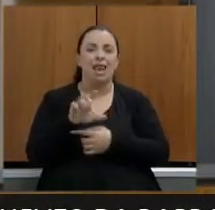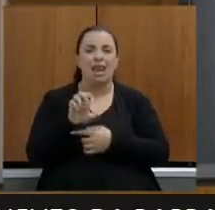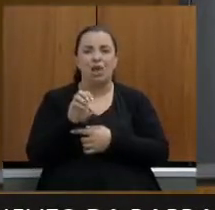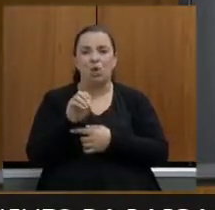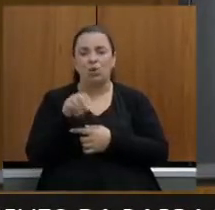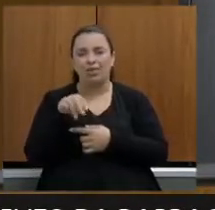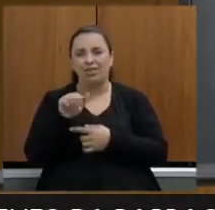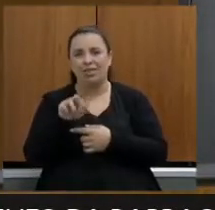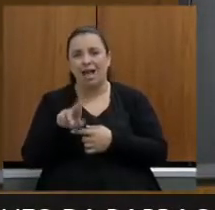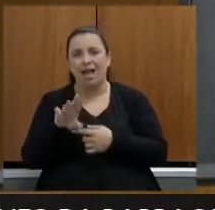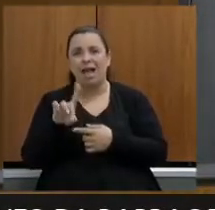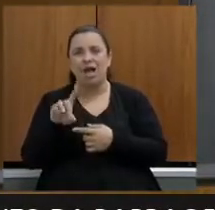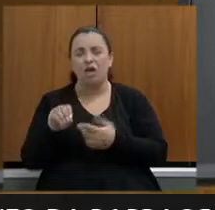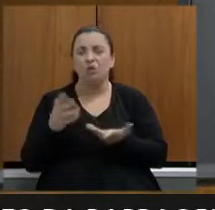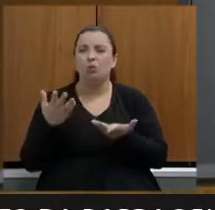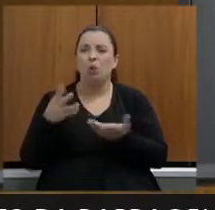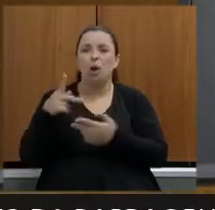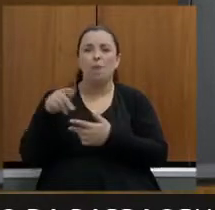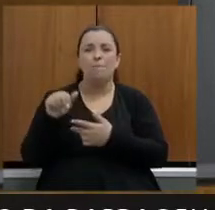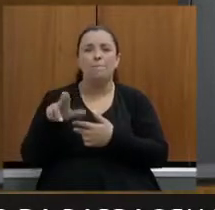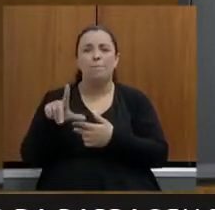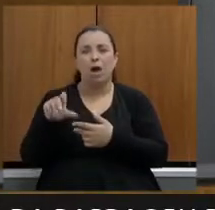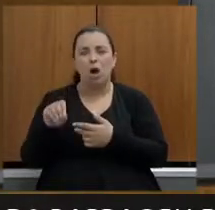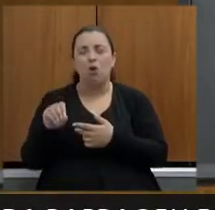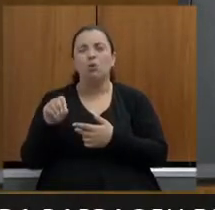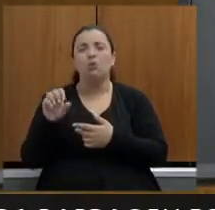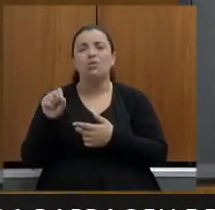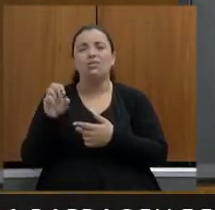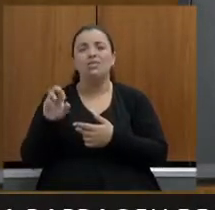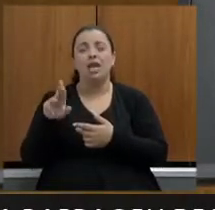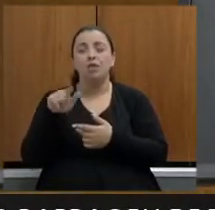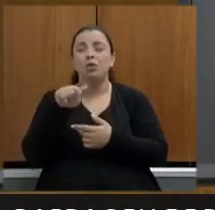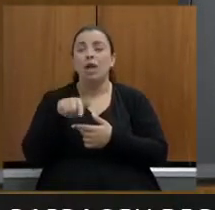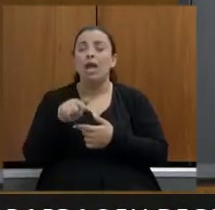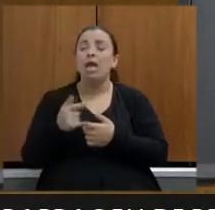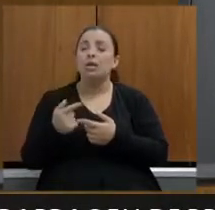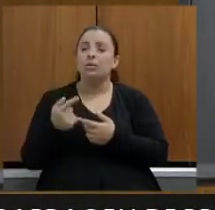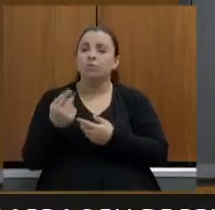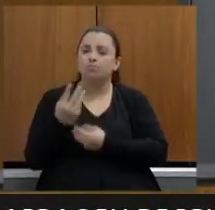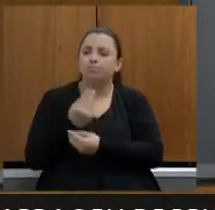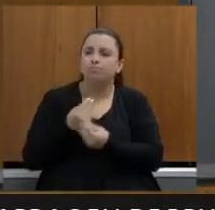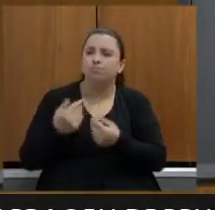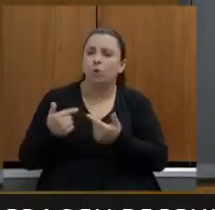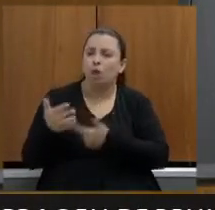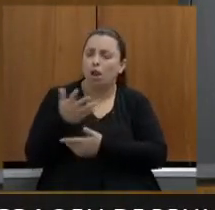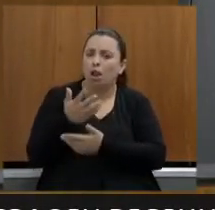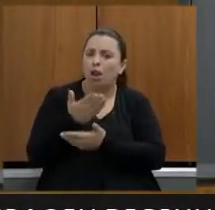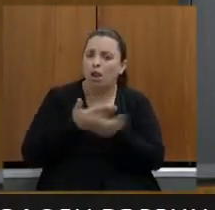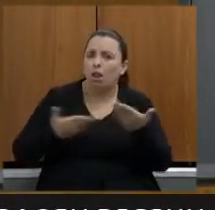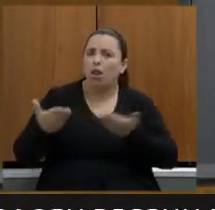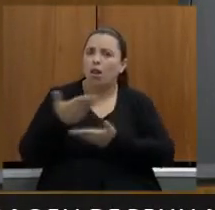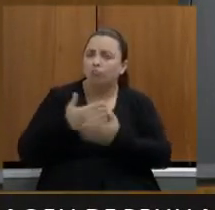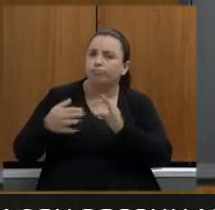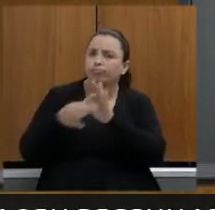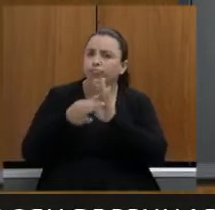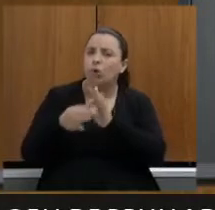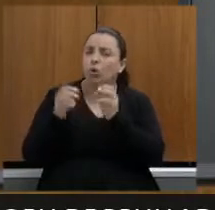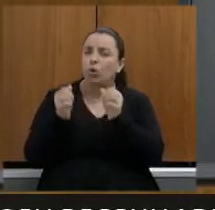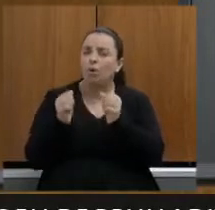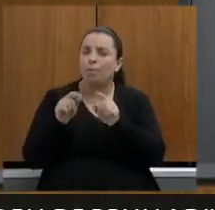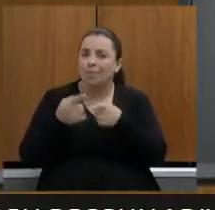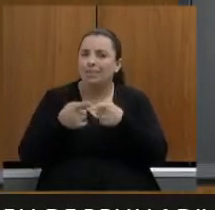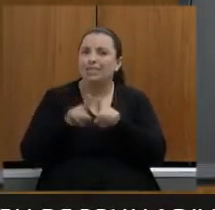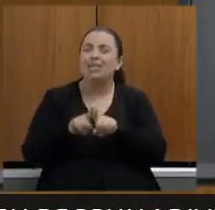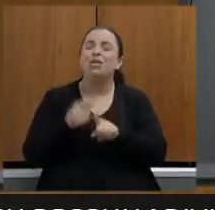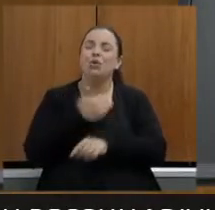o envolvimento deles junto com o Estado para que isso possa ser cumprido isso faz uma diferença muito grande presidente eu acho importante a gente